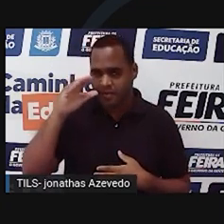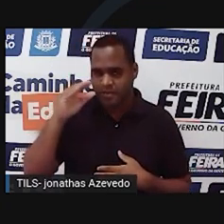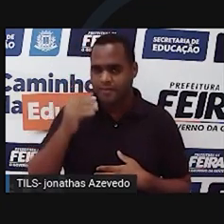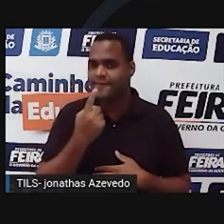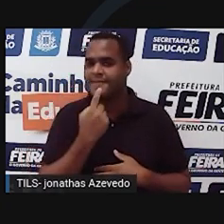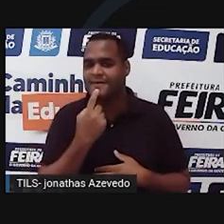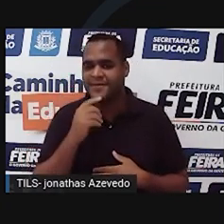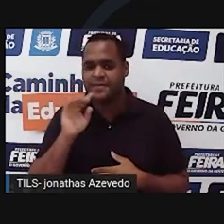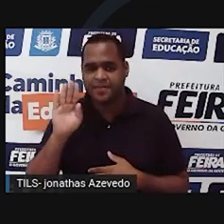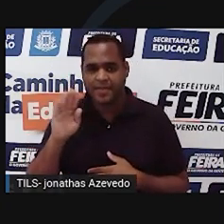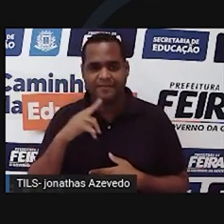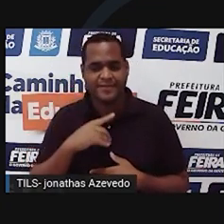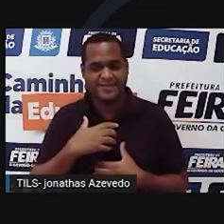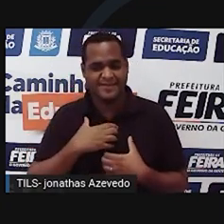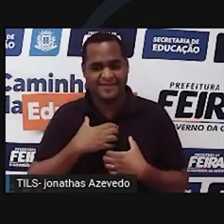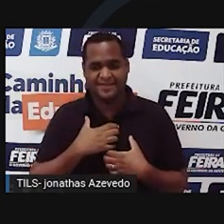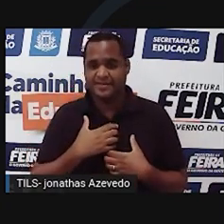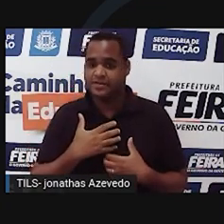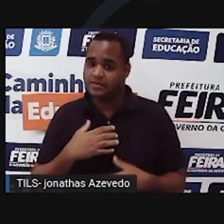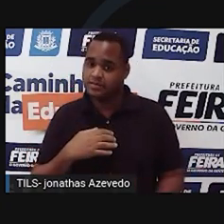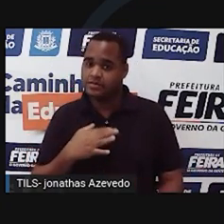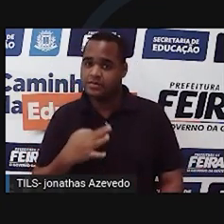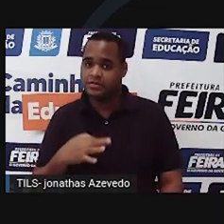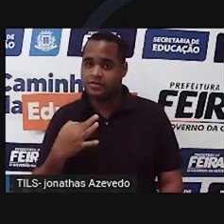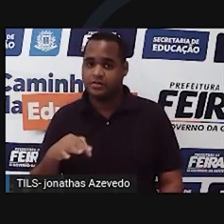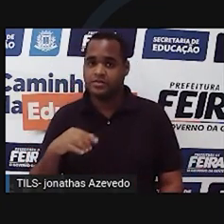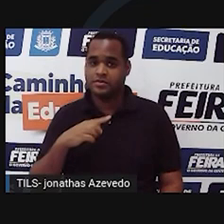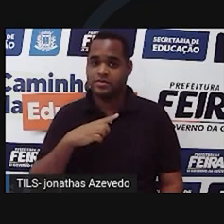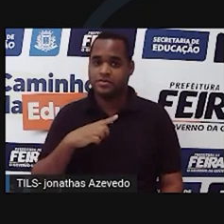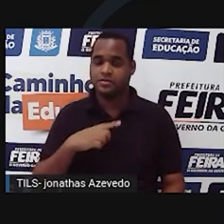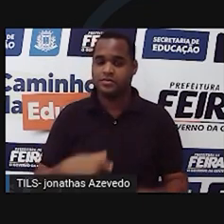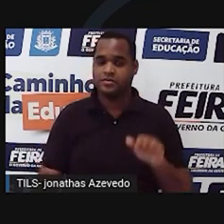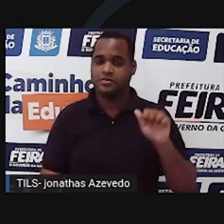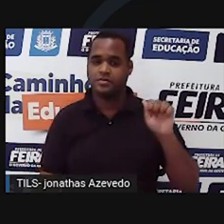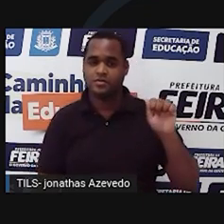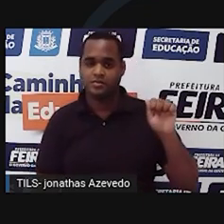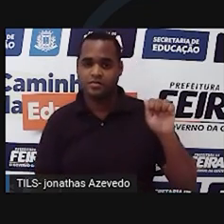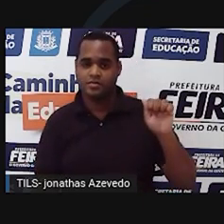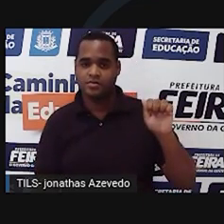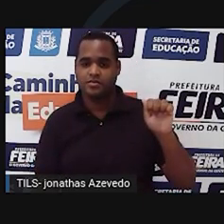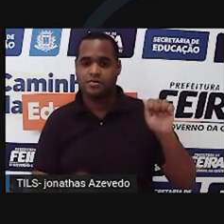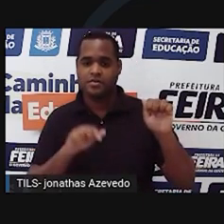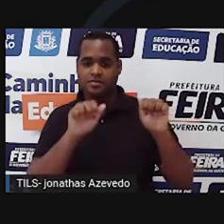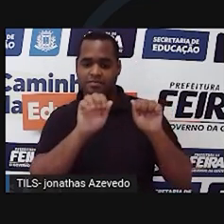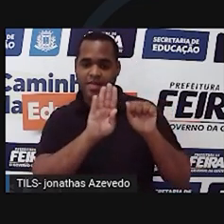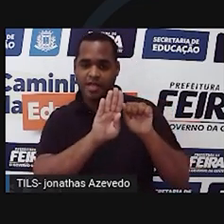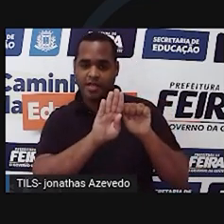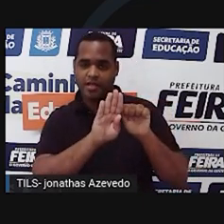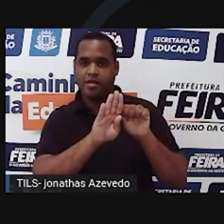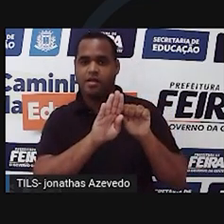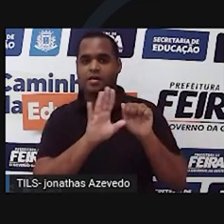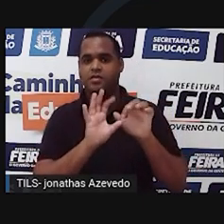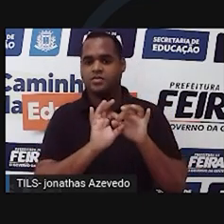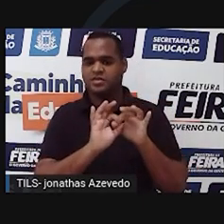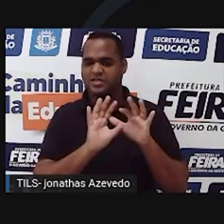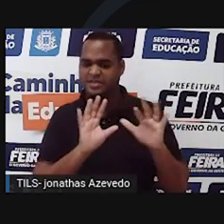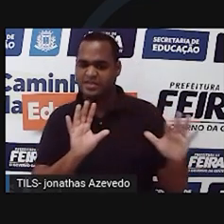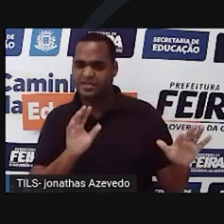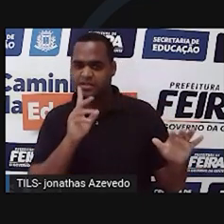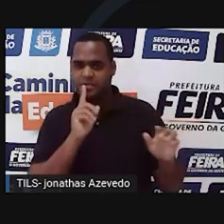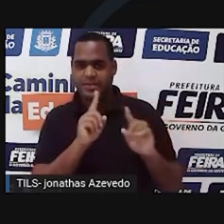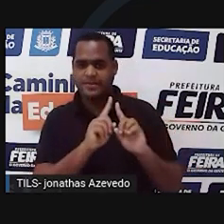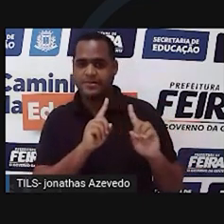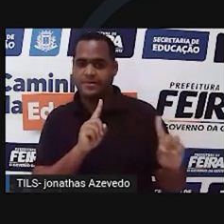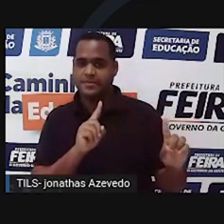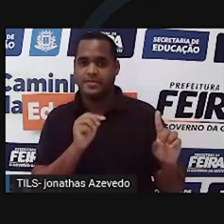sensíveis e muito criativas. As pessoas do tipo A a B são distantes, mas podem ser achegadas aos mais